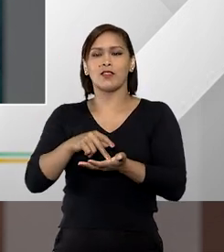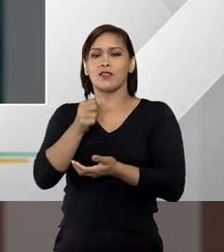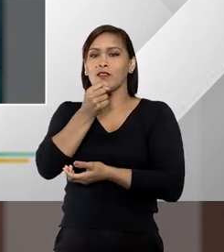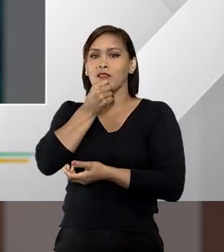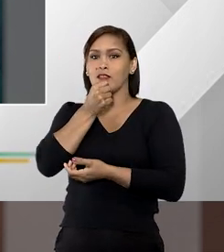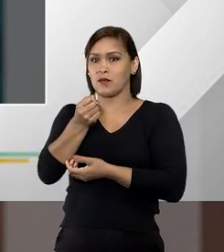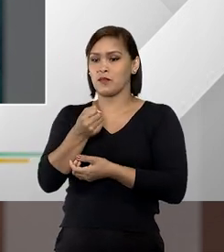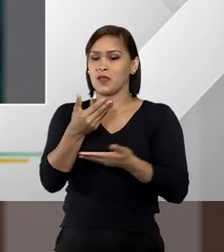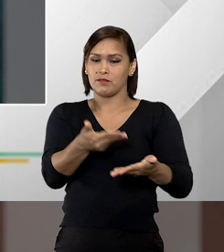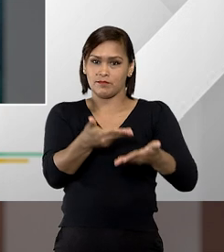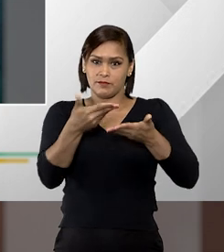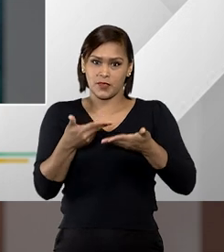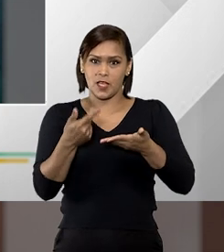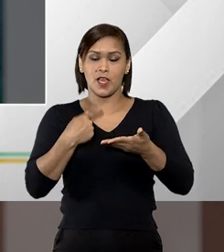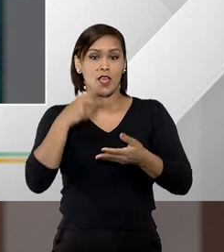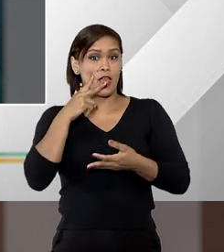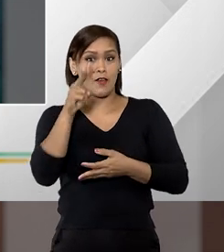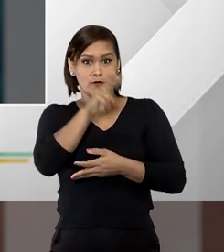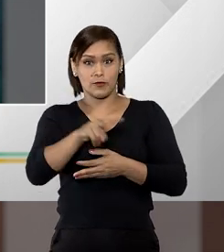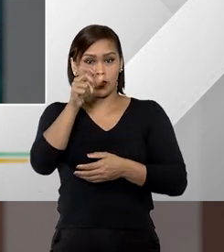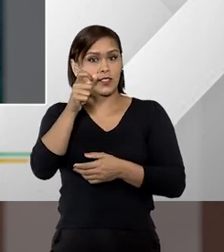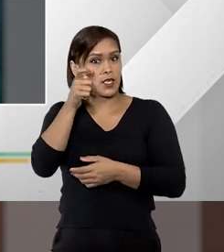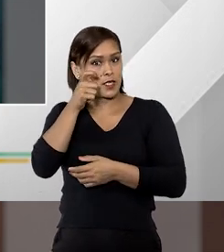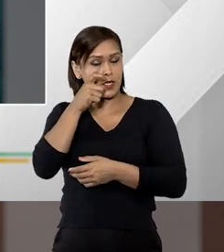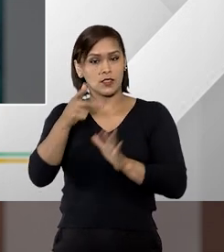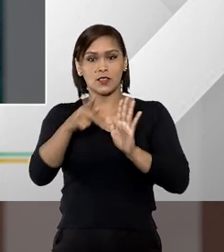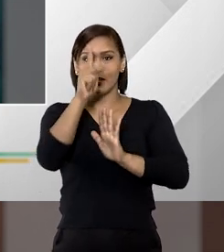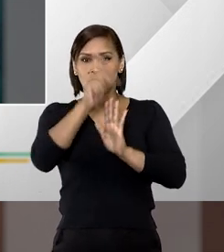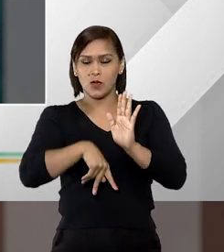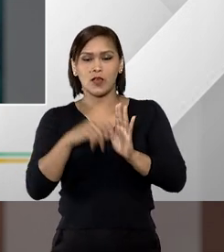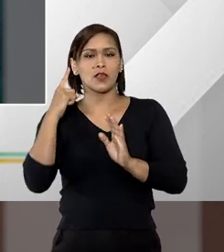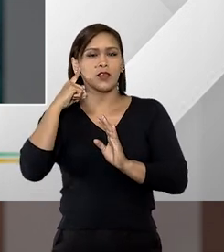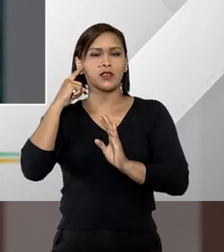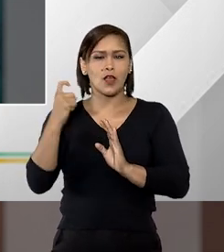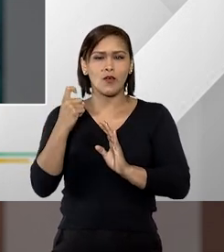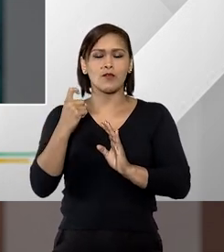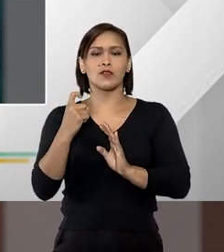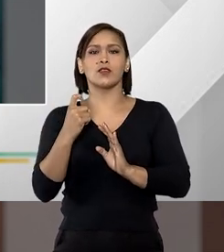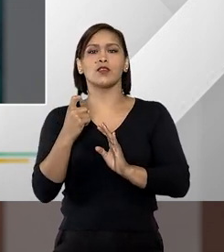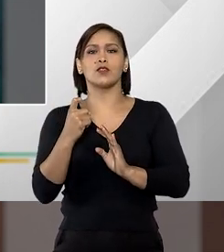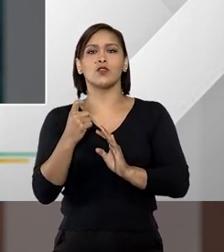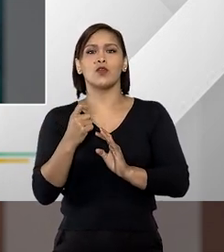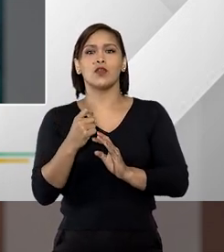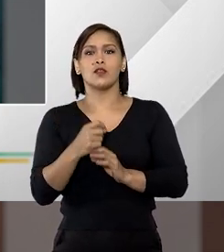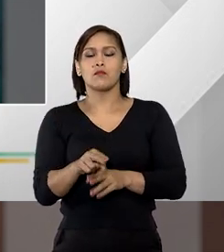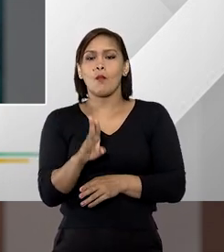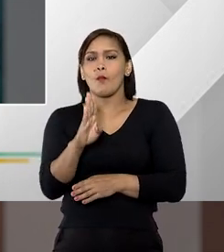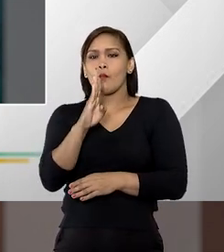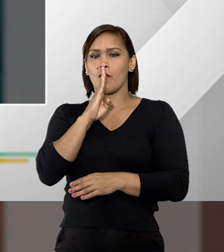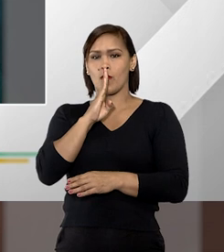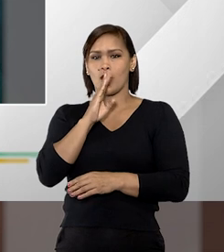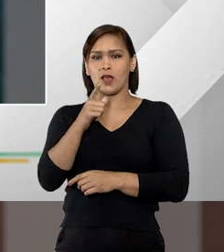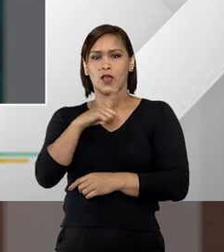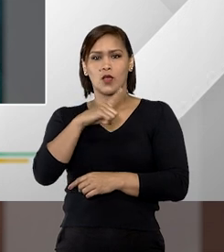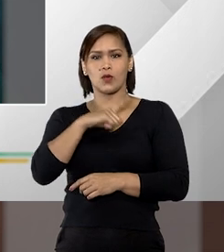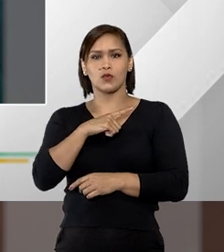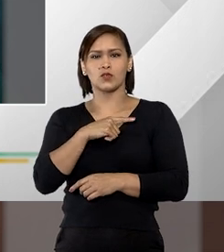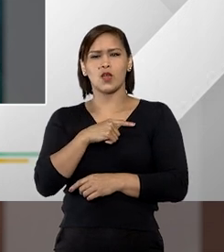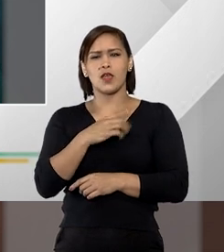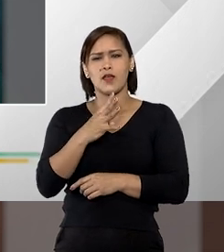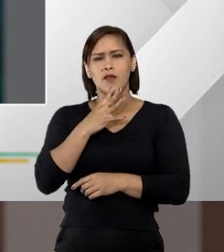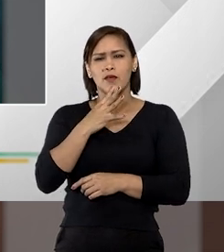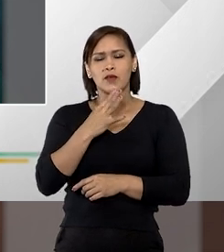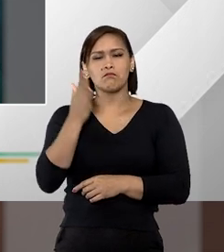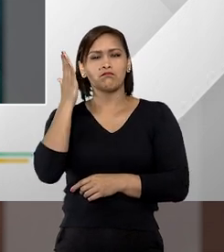também pela recepção e você que está assistindo esse programa que está ouvindo não se omita quando tiver conhecimento de